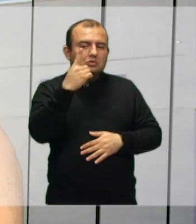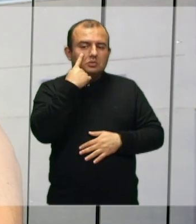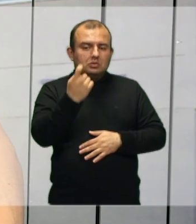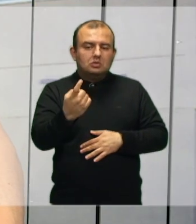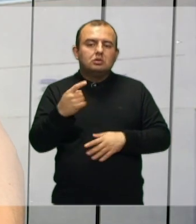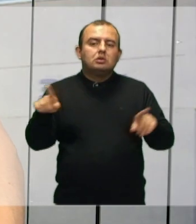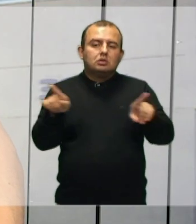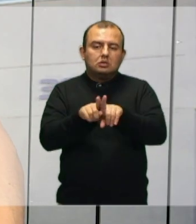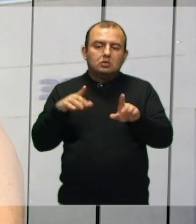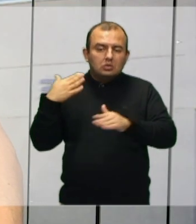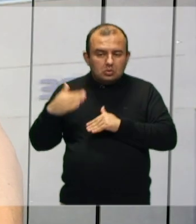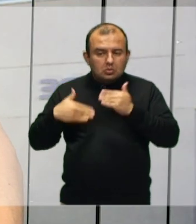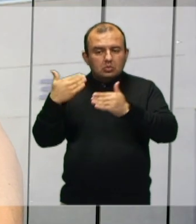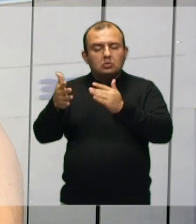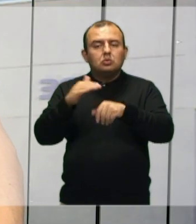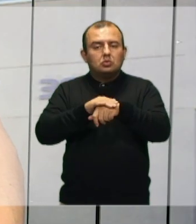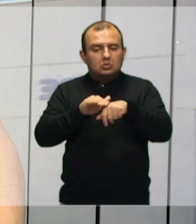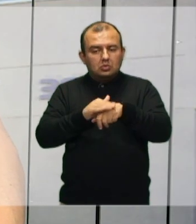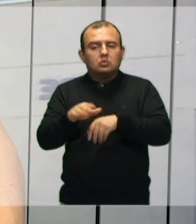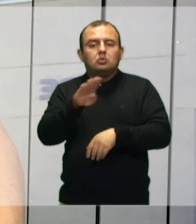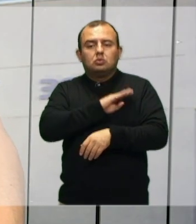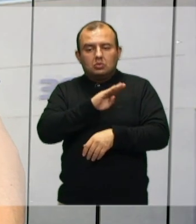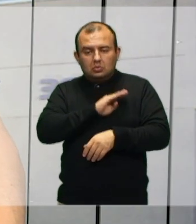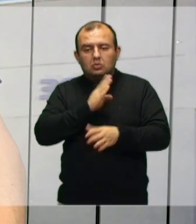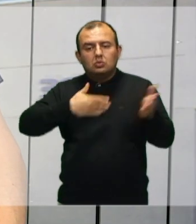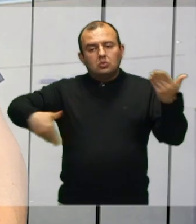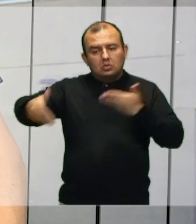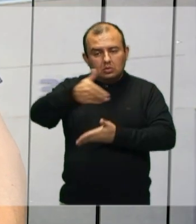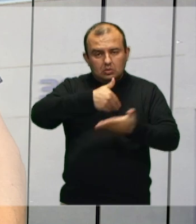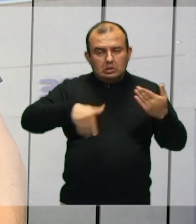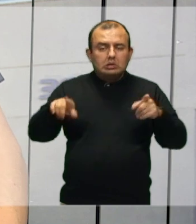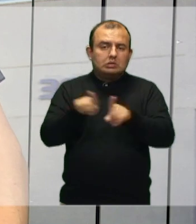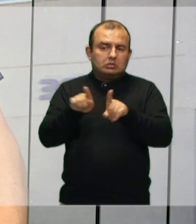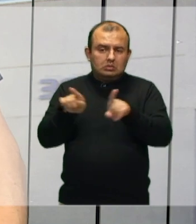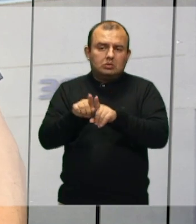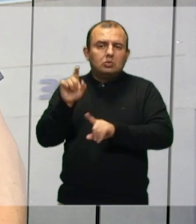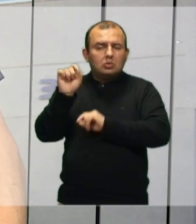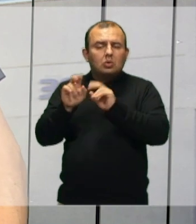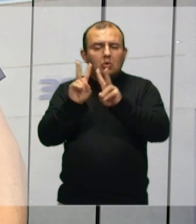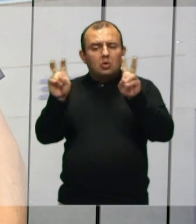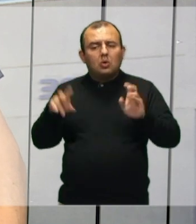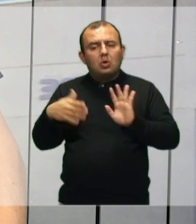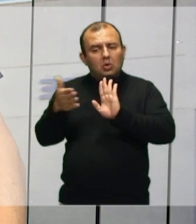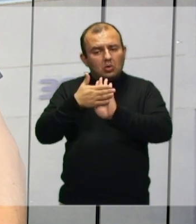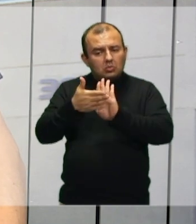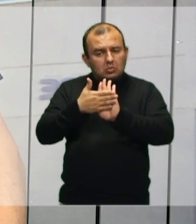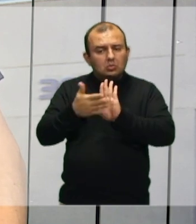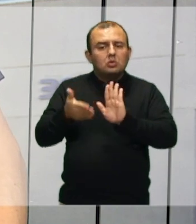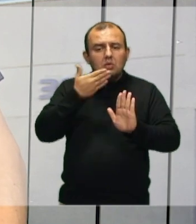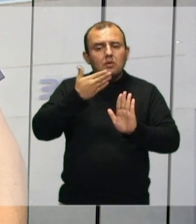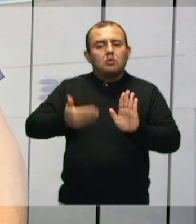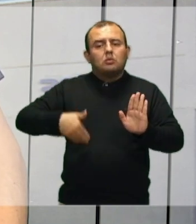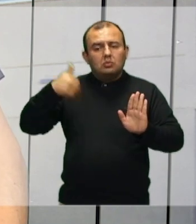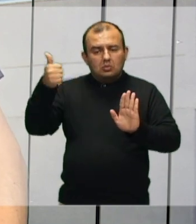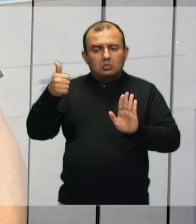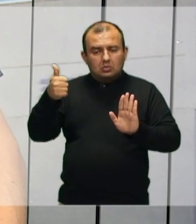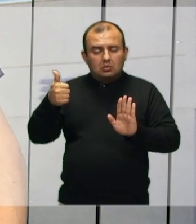interessante todo esse processo. Conversei com colegas ao meu entorno sobre qual poderia ser as melhores propostas para a minha